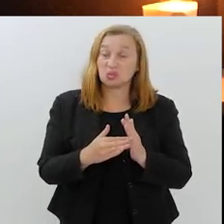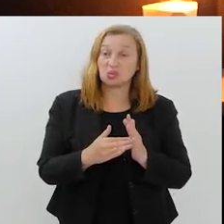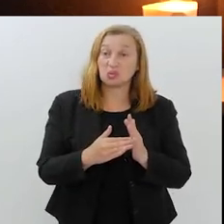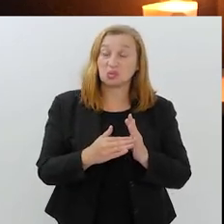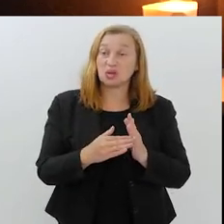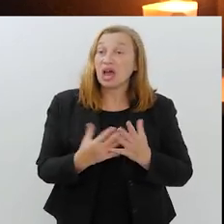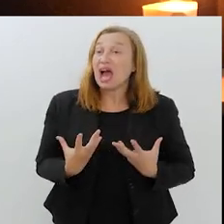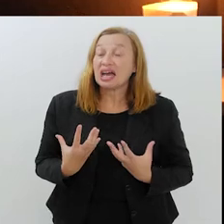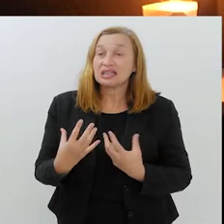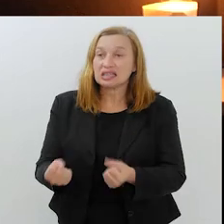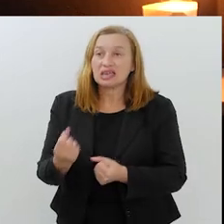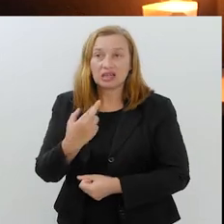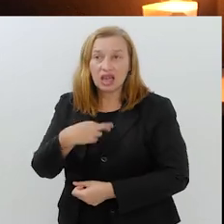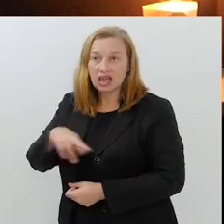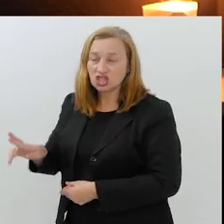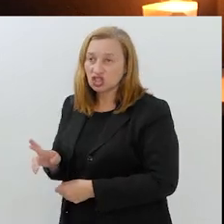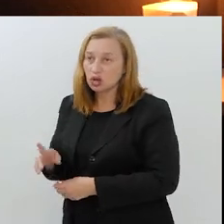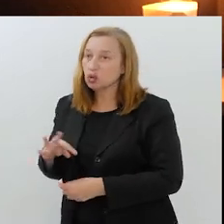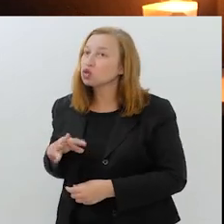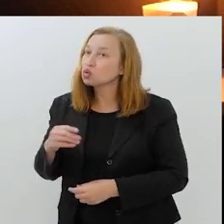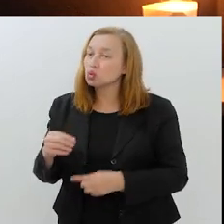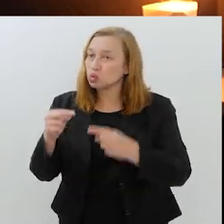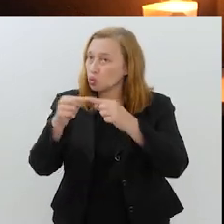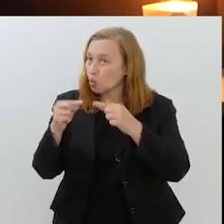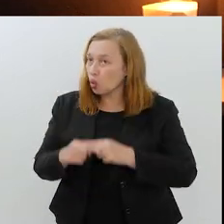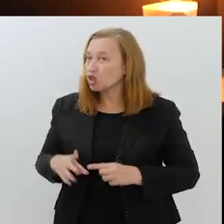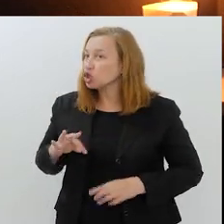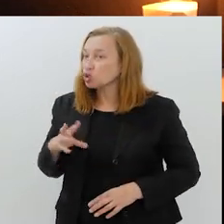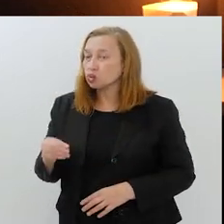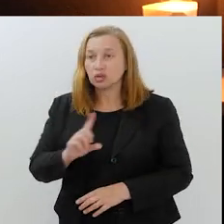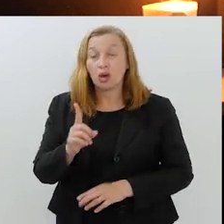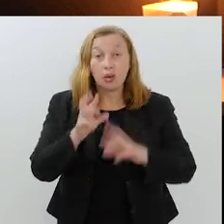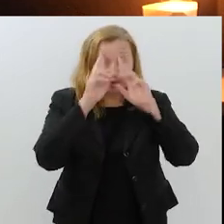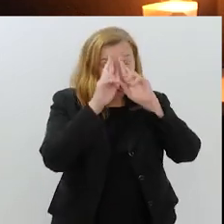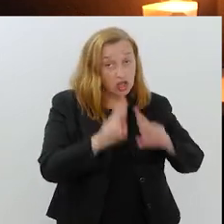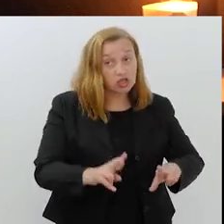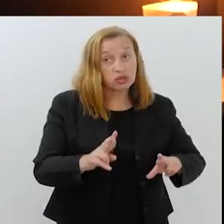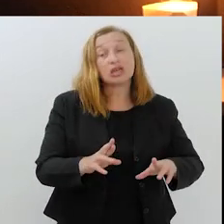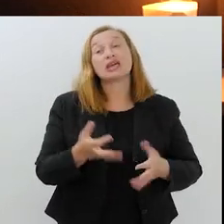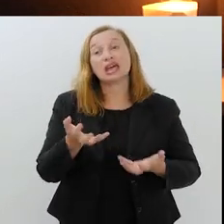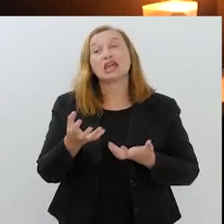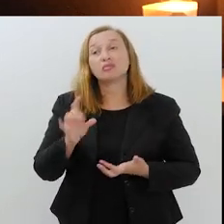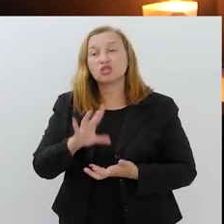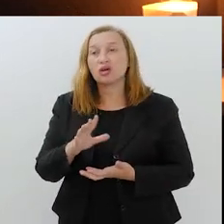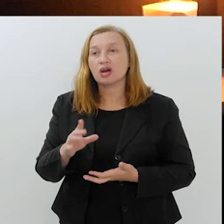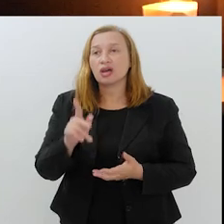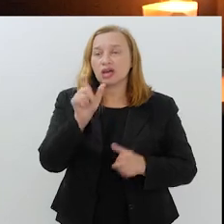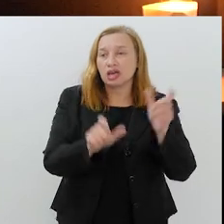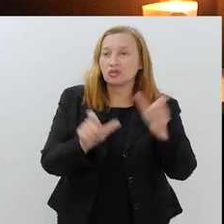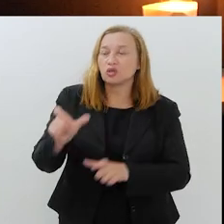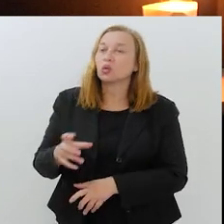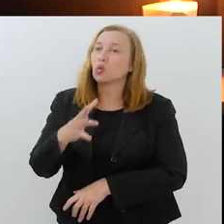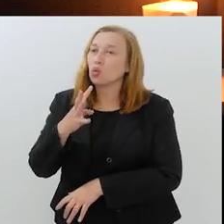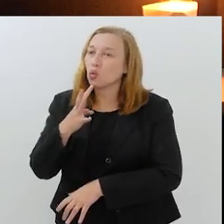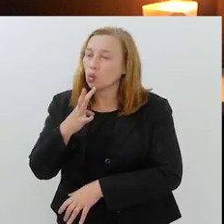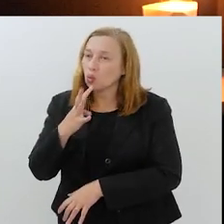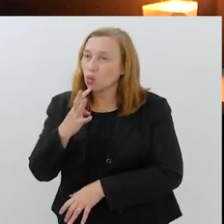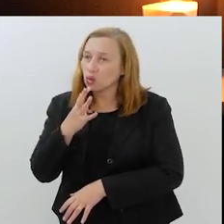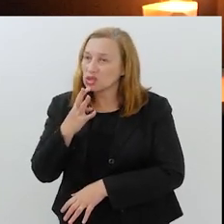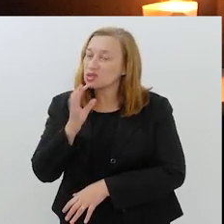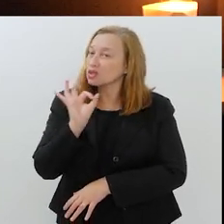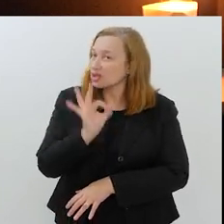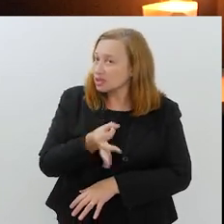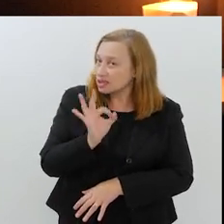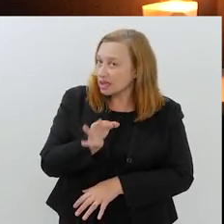muçulmano, né? Ou concorde conosco em tudo. Mas que respeite. Exatamente. Mas nós gostaríamos apenas que as pessoas